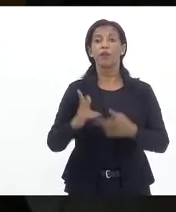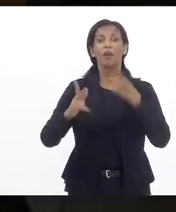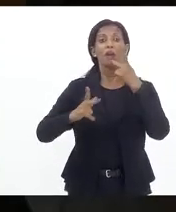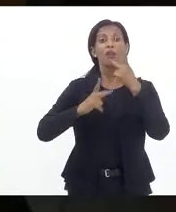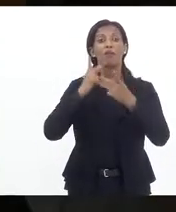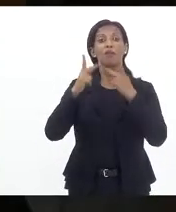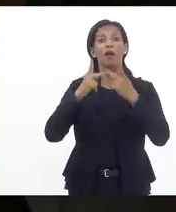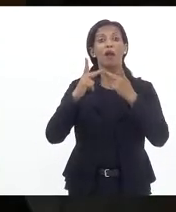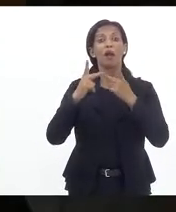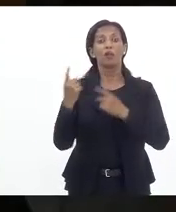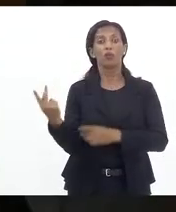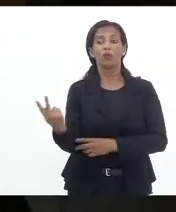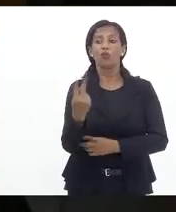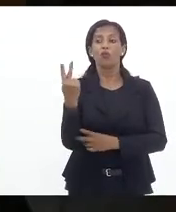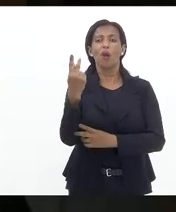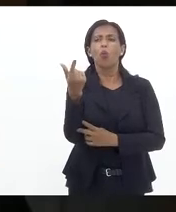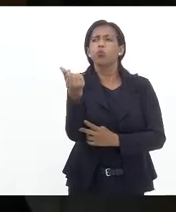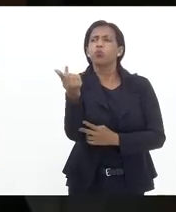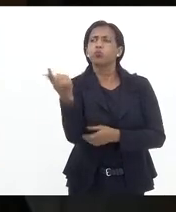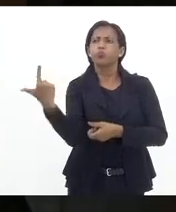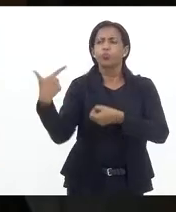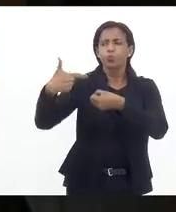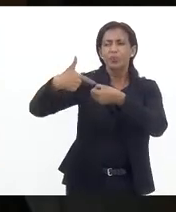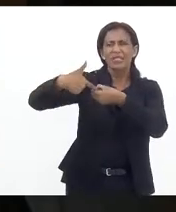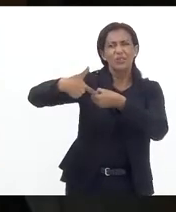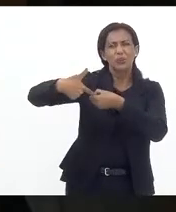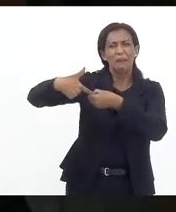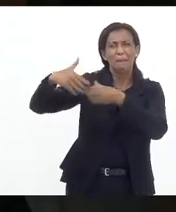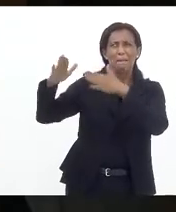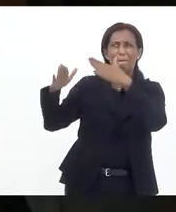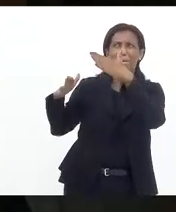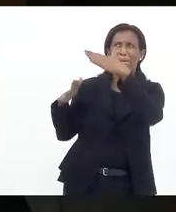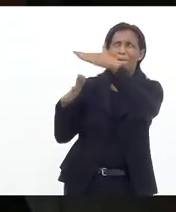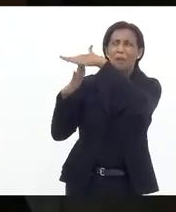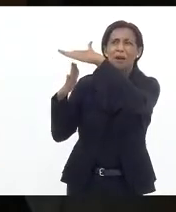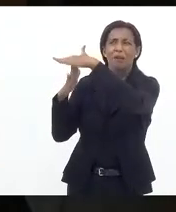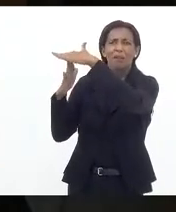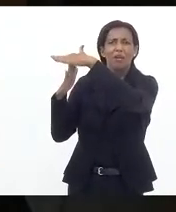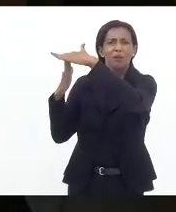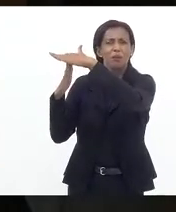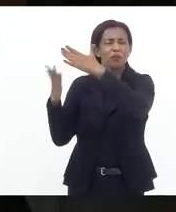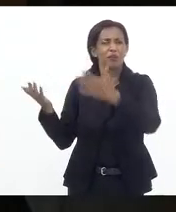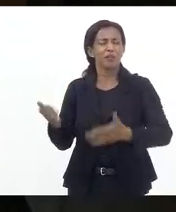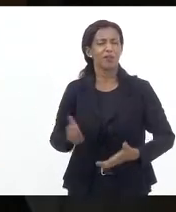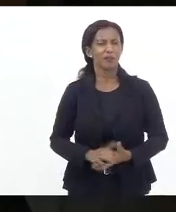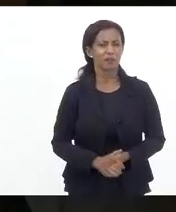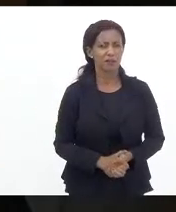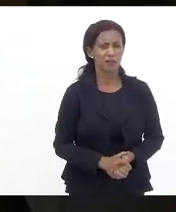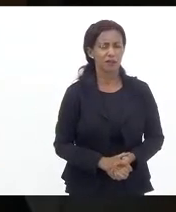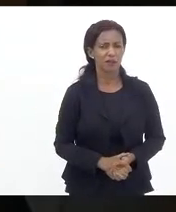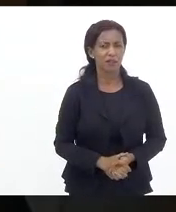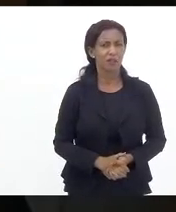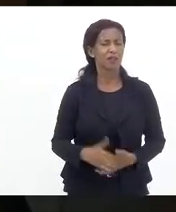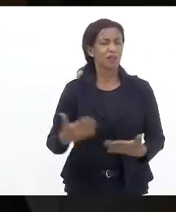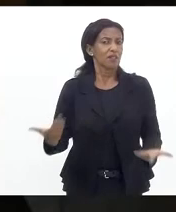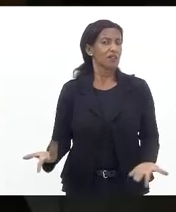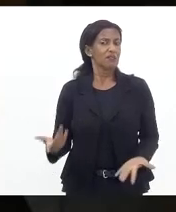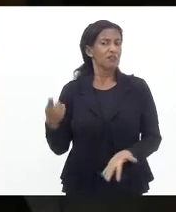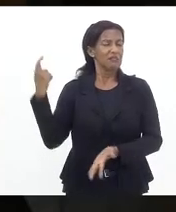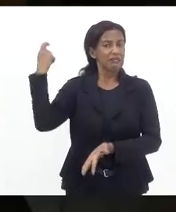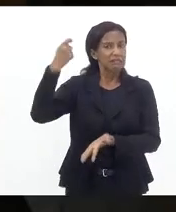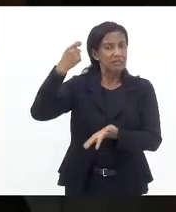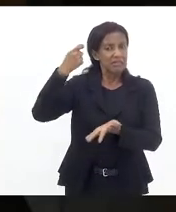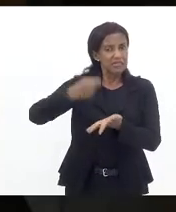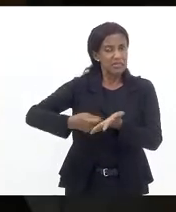preço da gasolina que está no seu patamar mais alto da história do Brasil e que incide